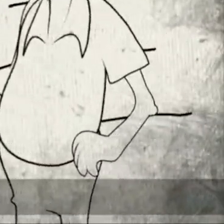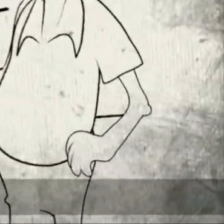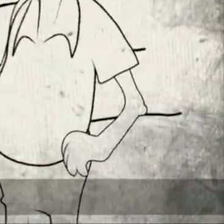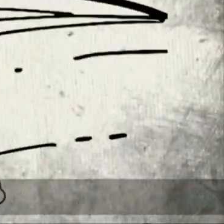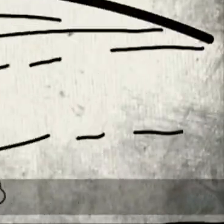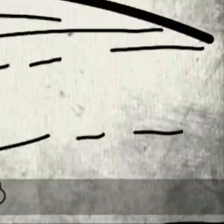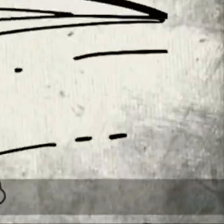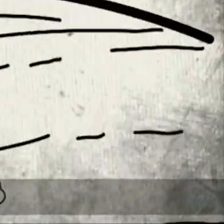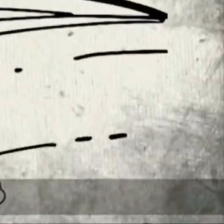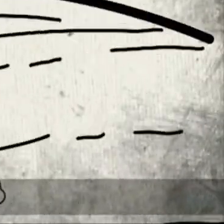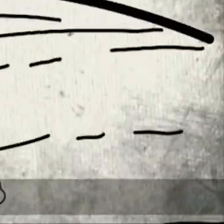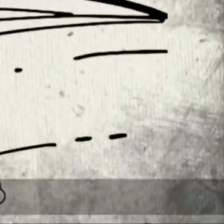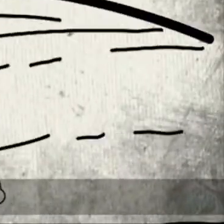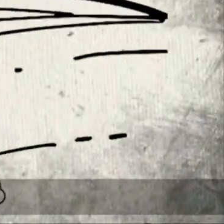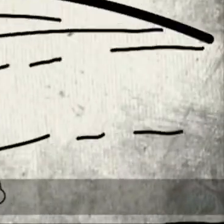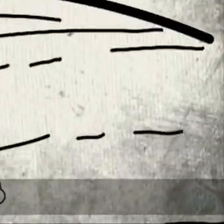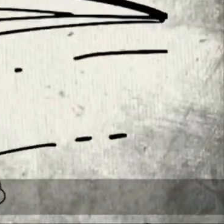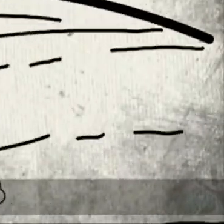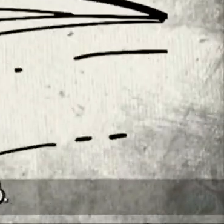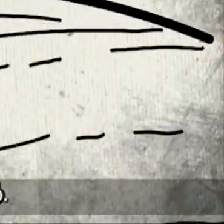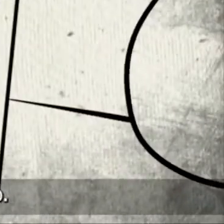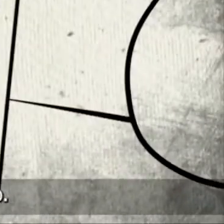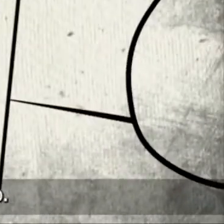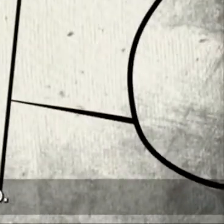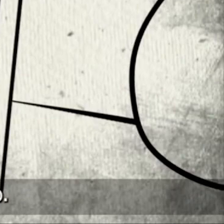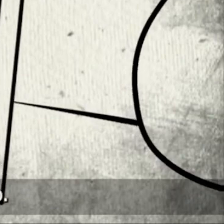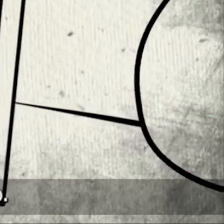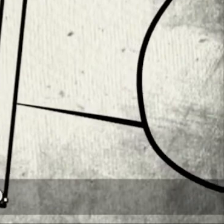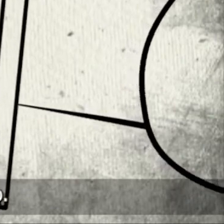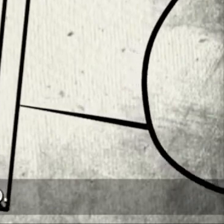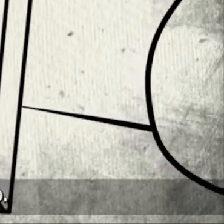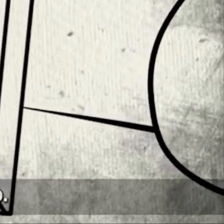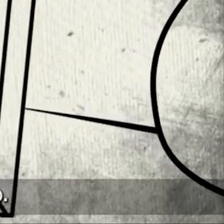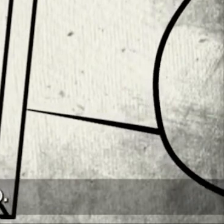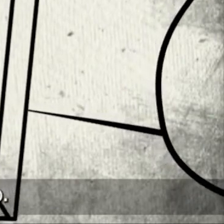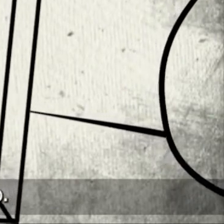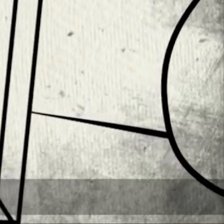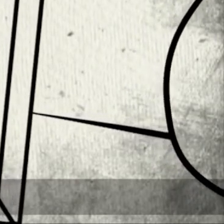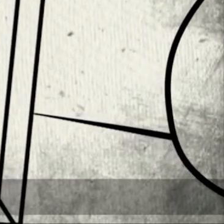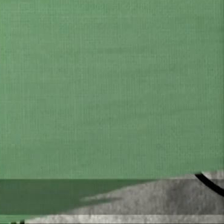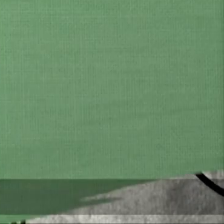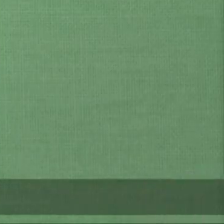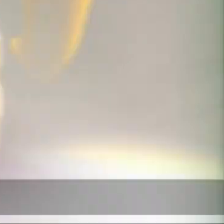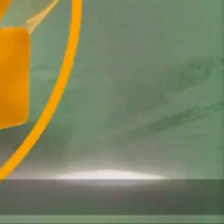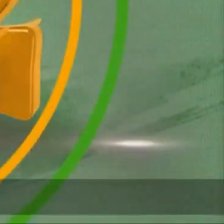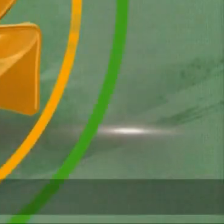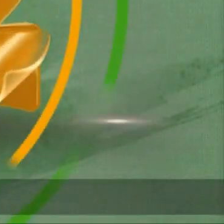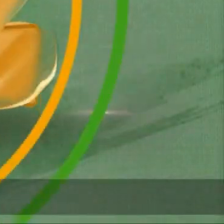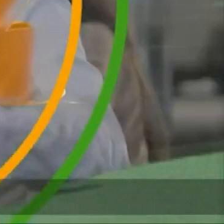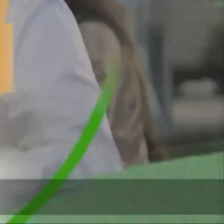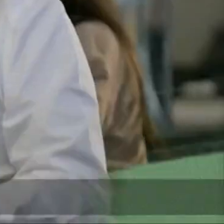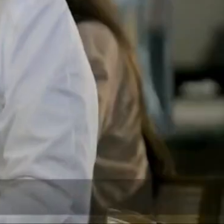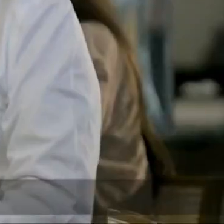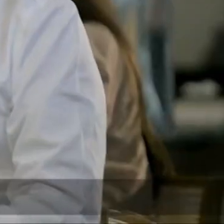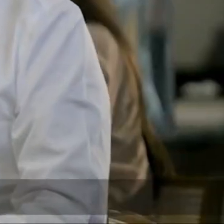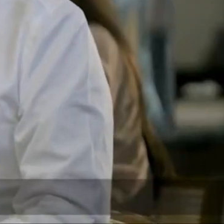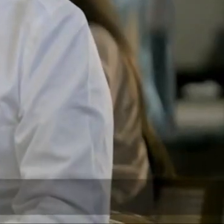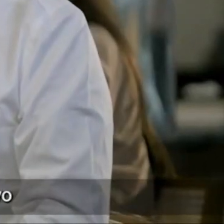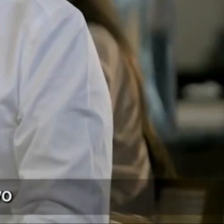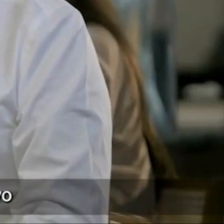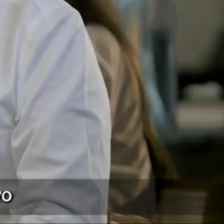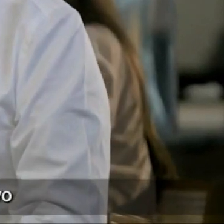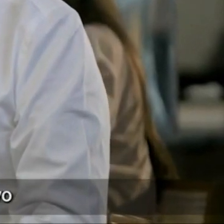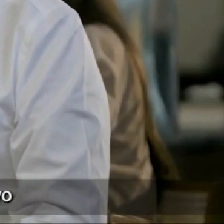Mas é claro, é Viana e o capitão. Lá em casa nós é tudo verde e amarelo. Mais uma vez, eu